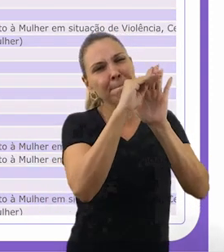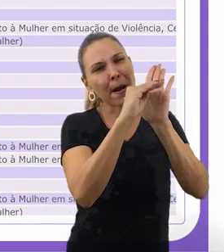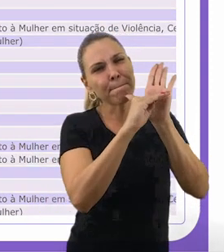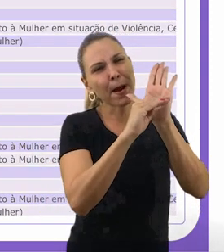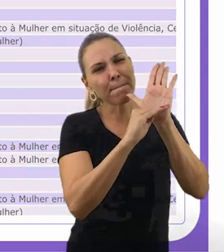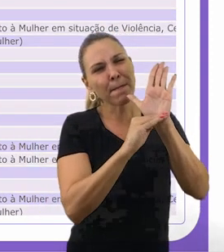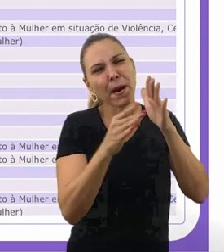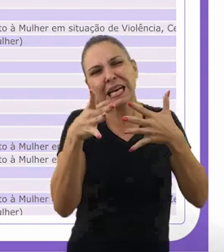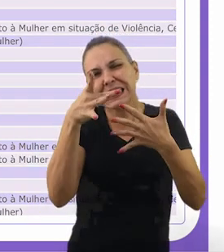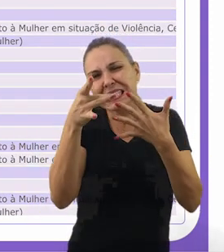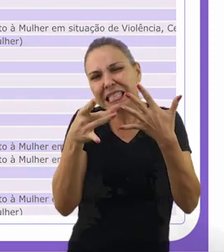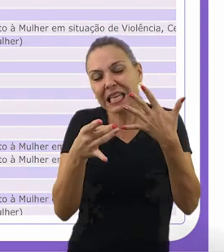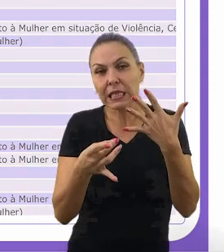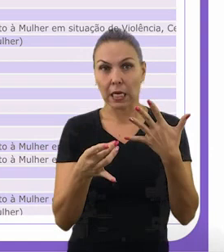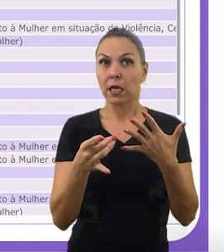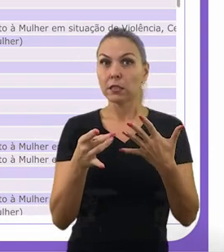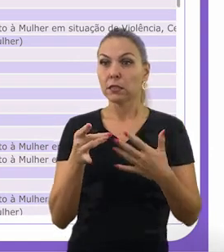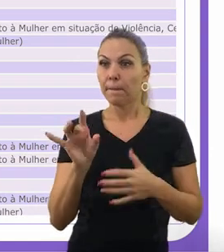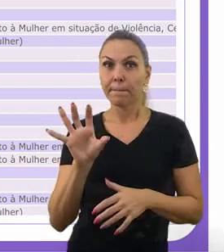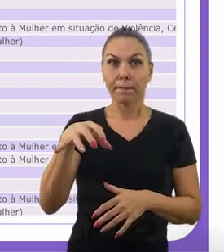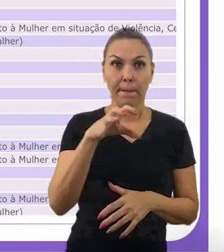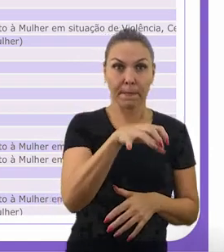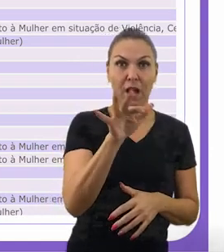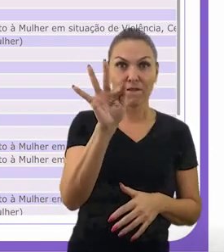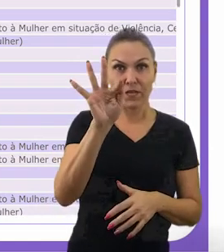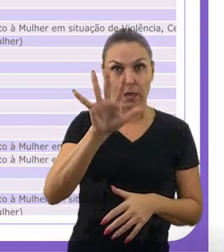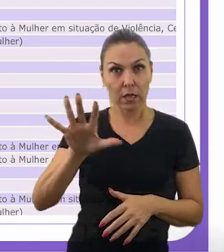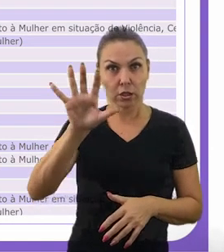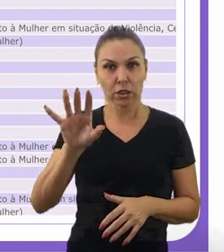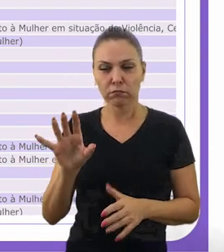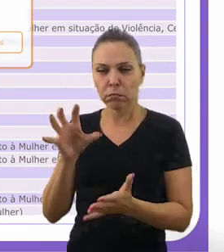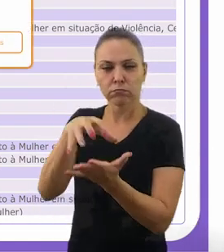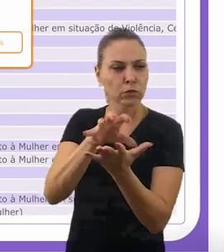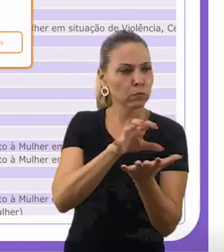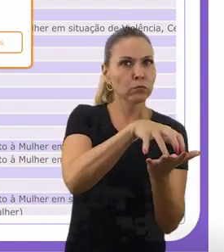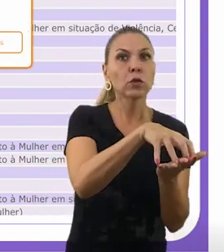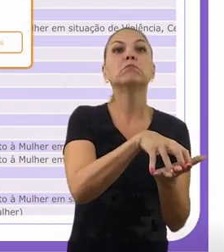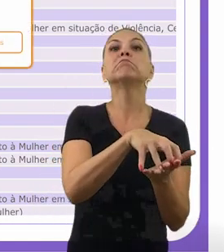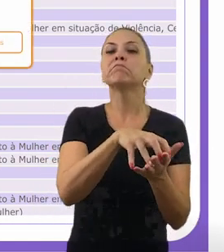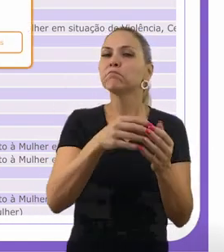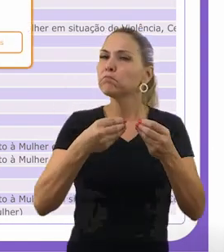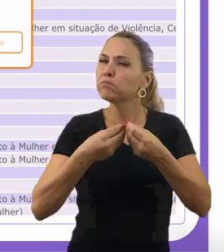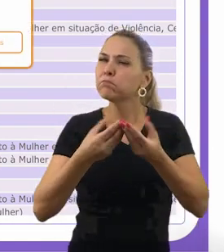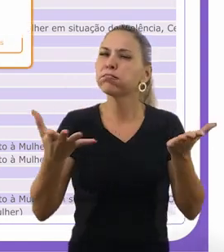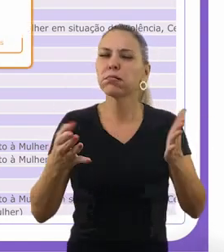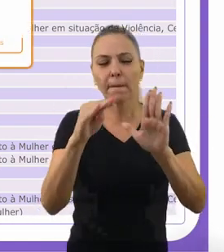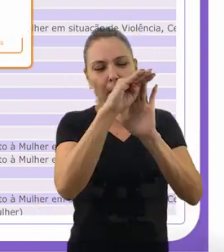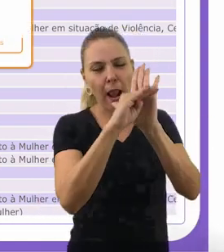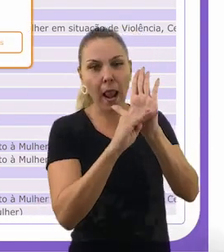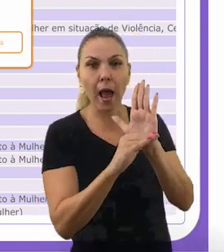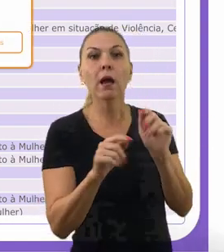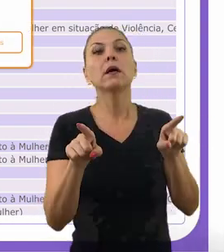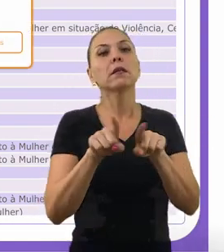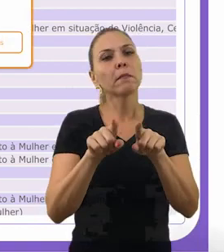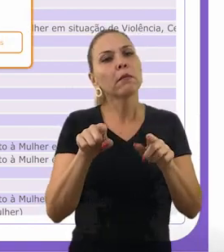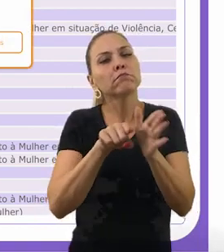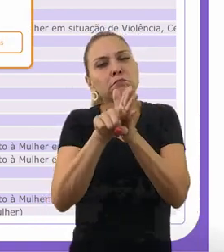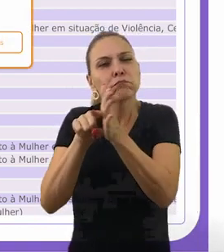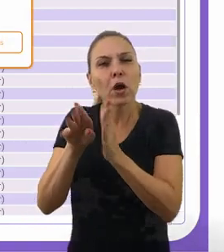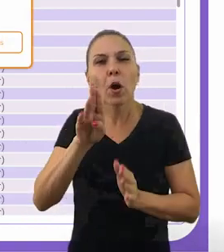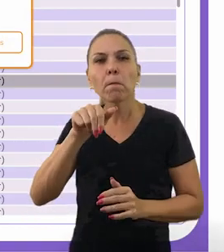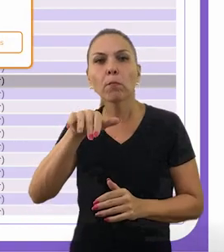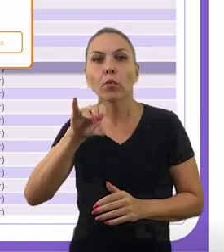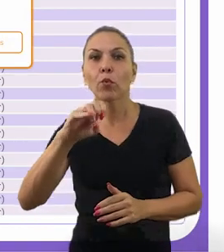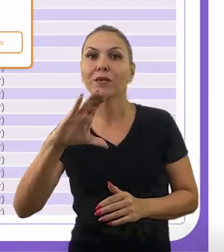cada serviço por unidade federativa é disponibilizada e a filtragem também pode ser feita ou a utilização de ferramenta de busca.